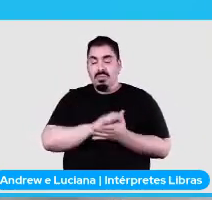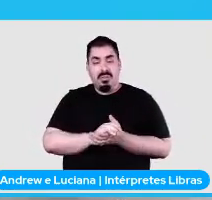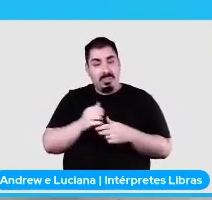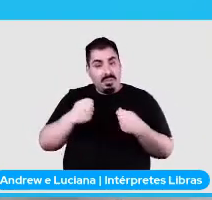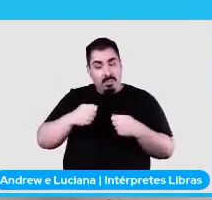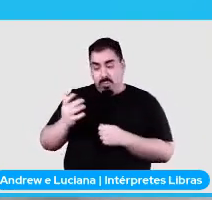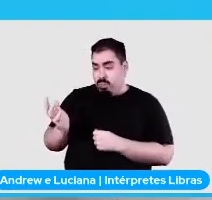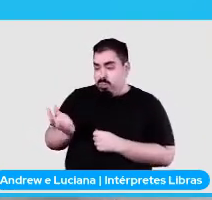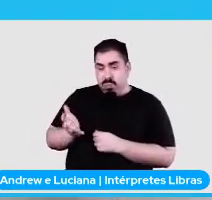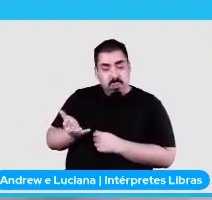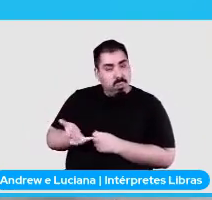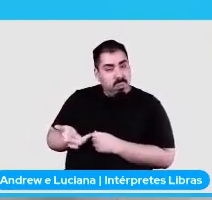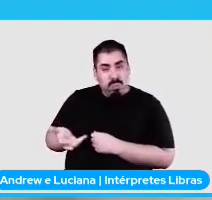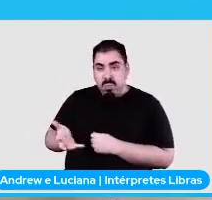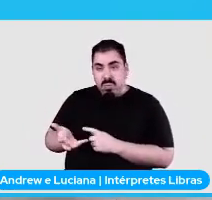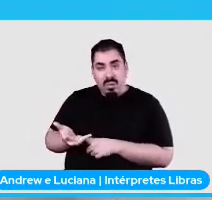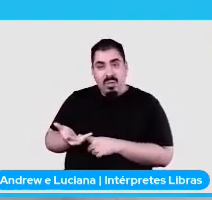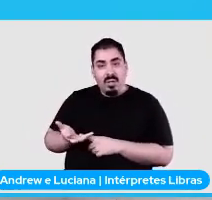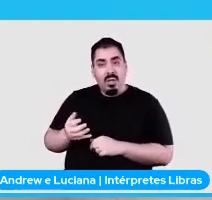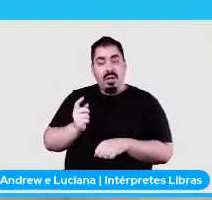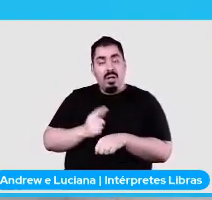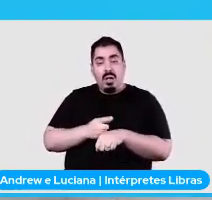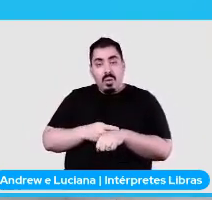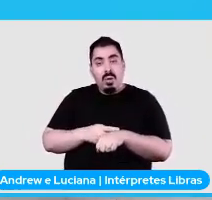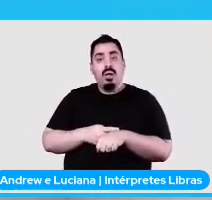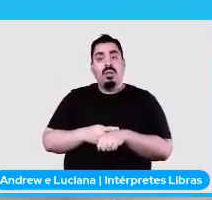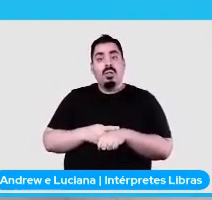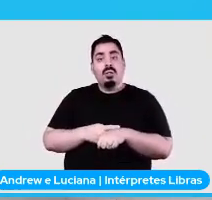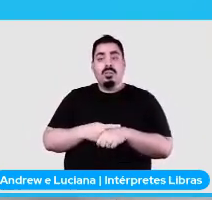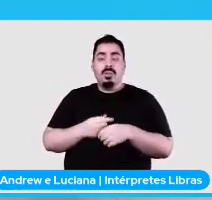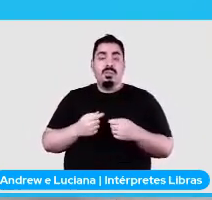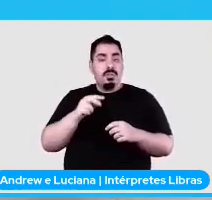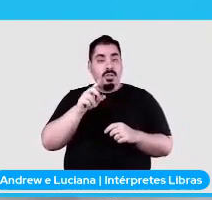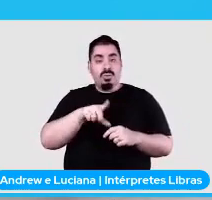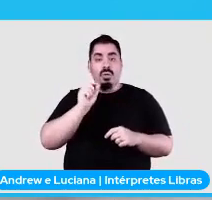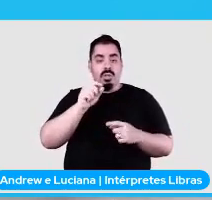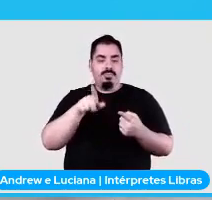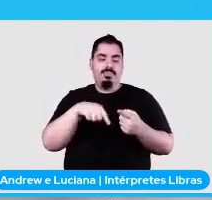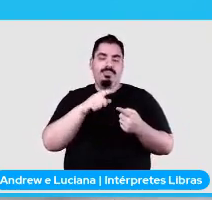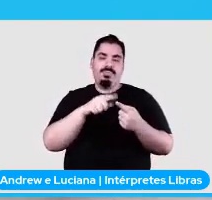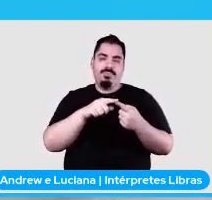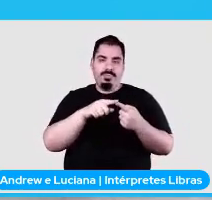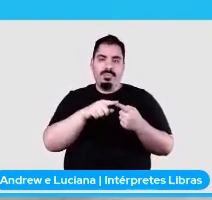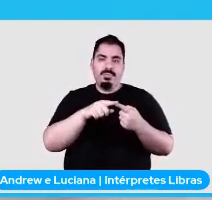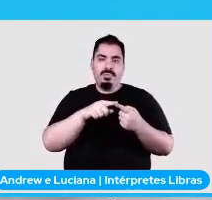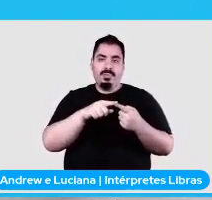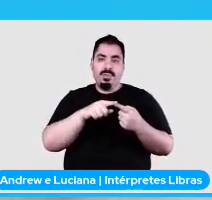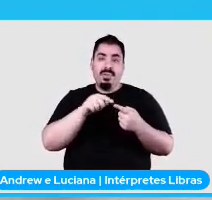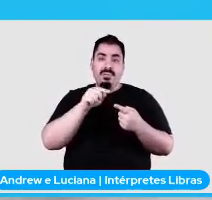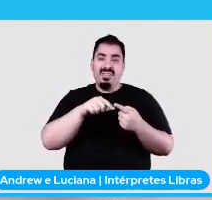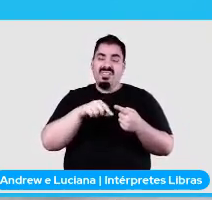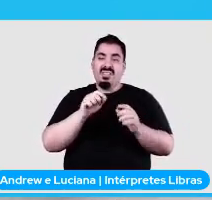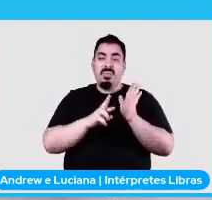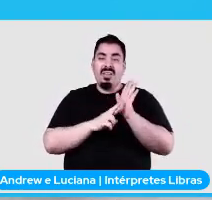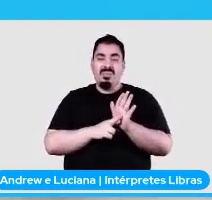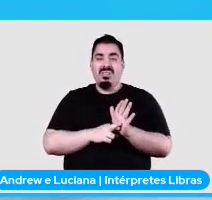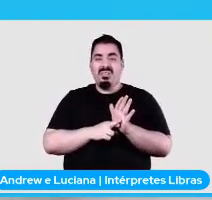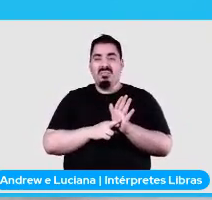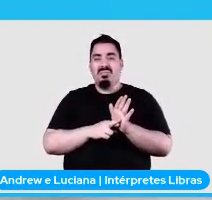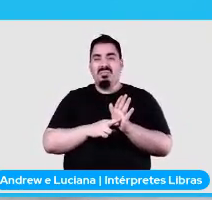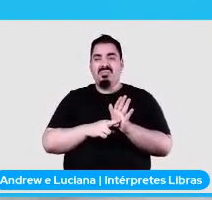você provavelmente vai apelar para uma representação One Hot, né? E só que ela uma representação muito esparça.